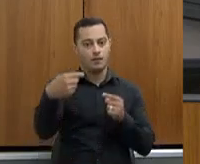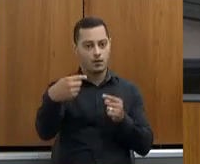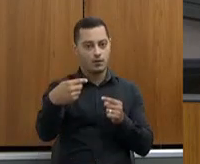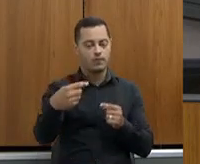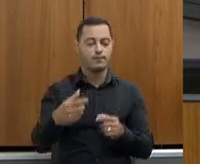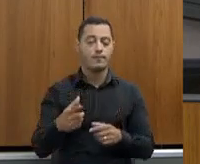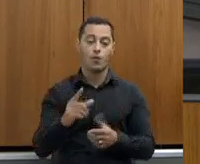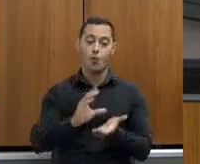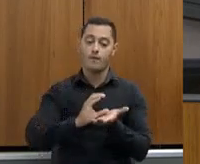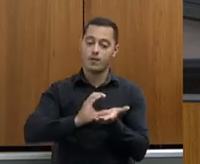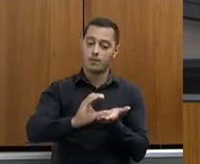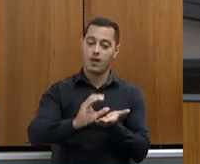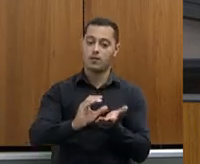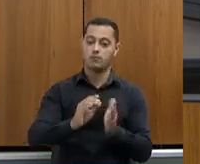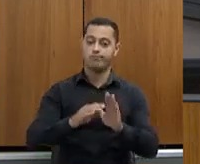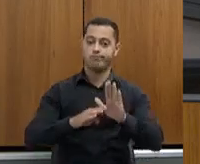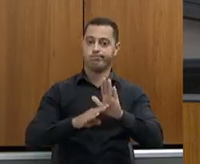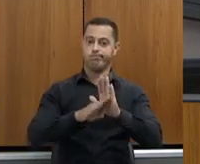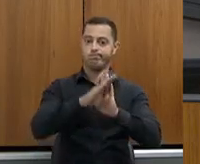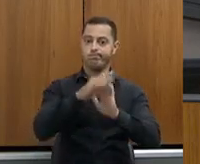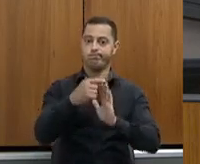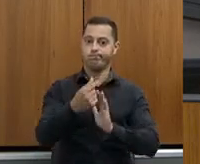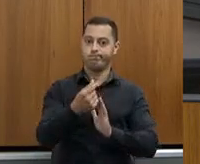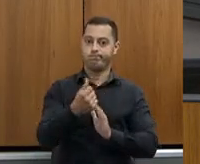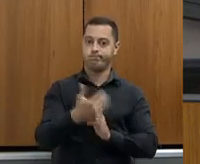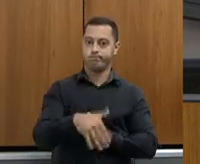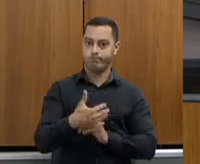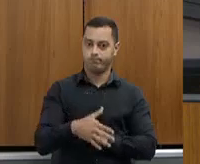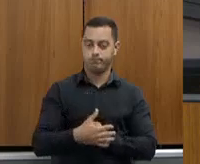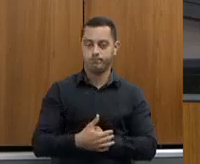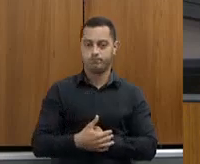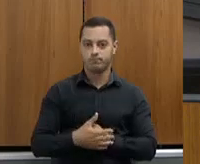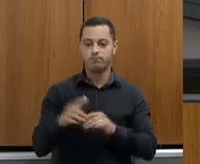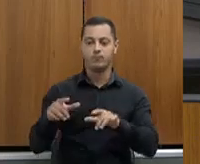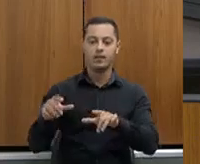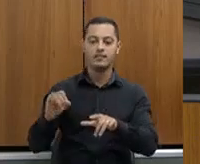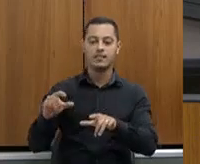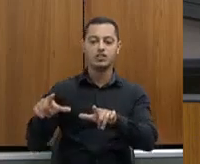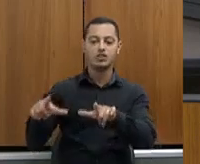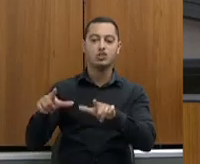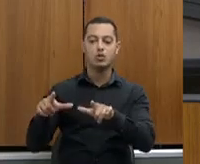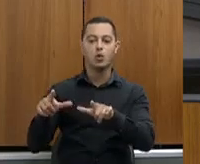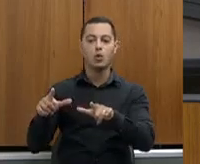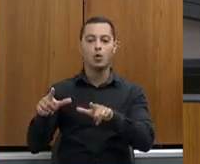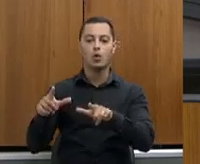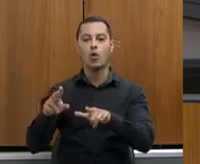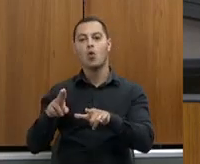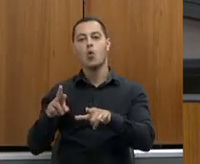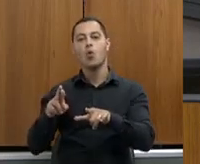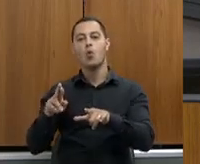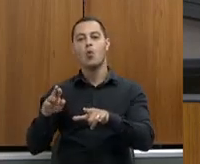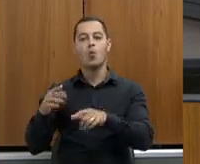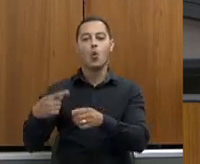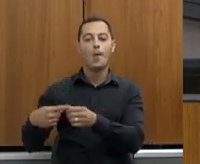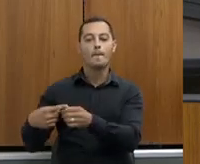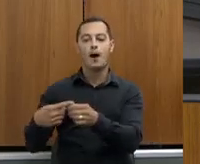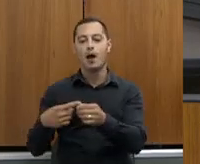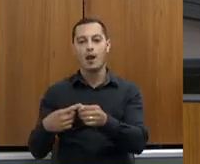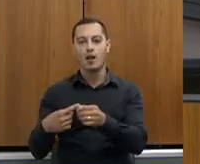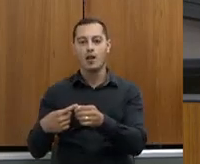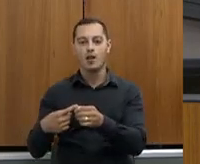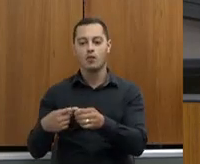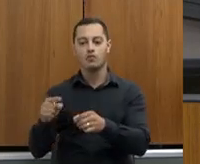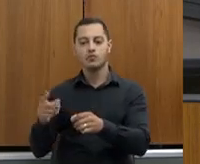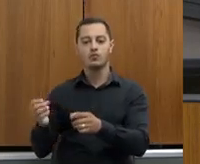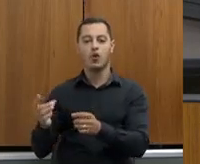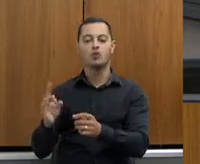investimento alto, mas, se comparado aos títulos urbanos que ficou com a sede, nesse período de 19 a 22, eles entregaram